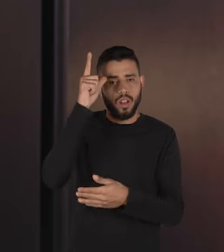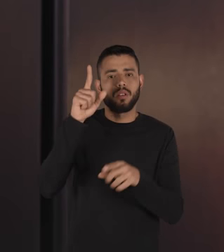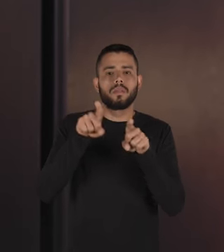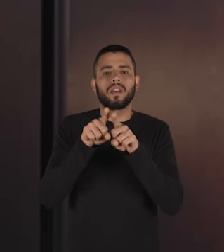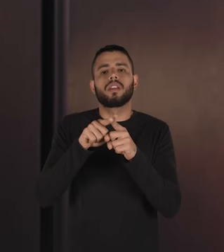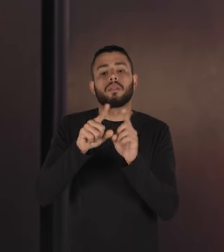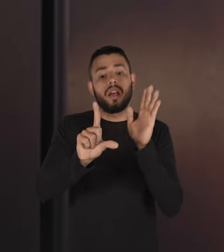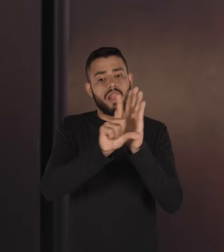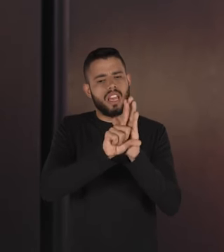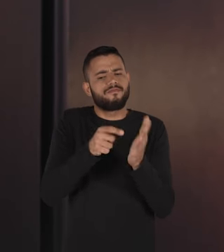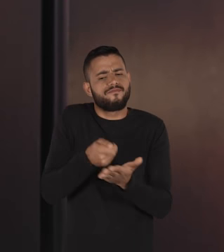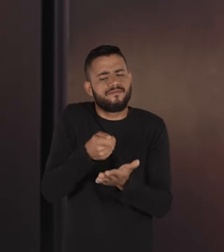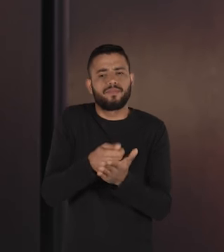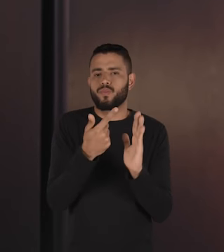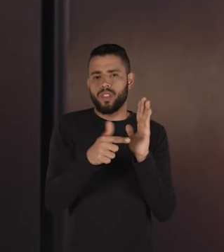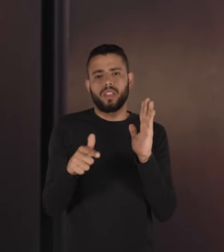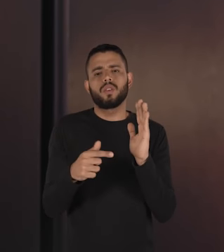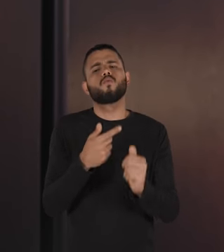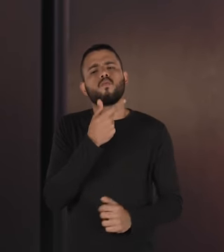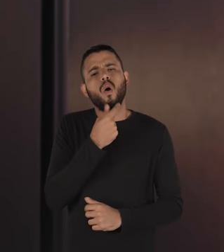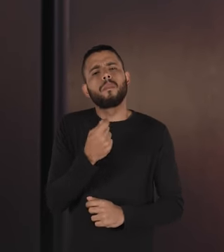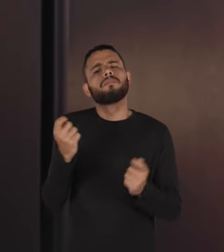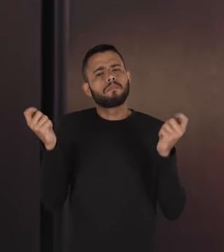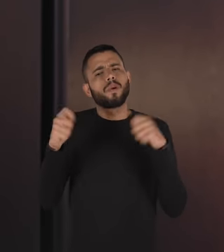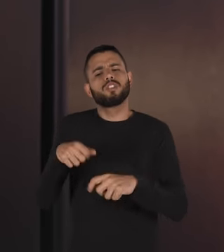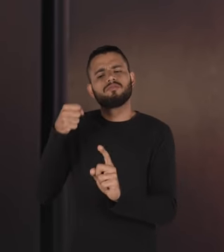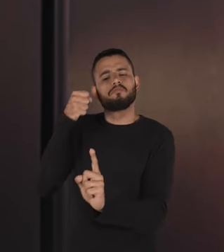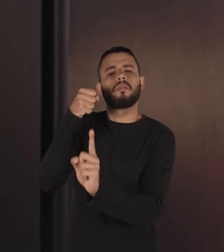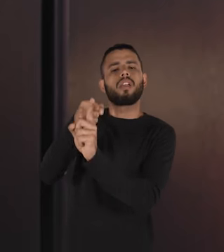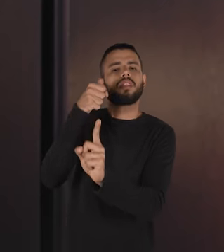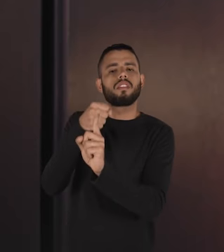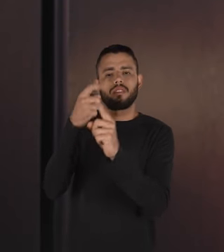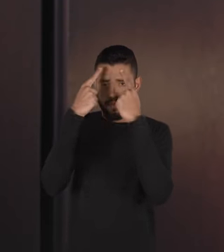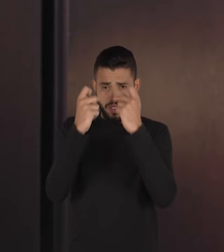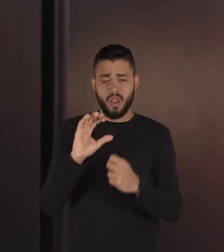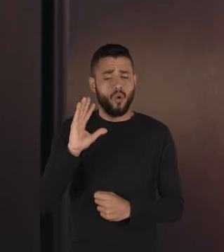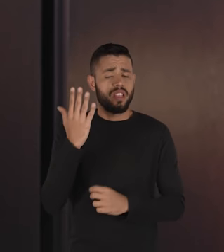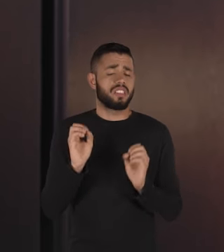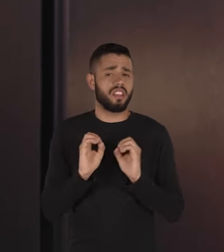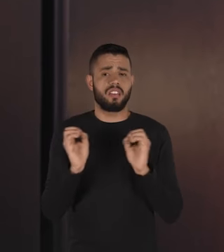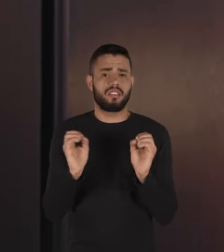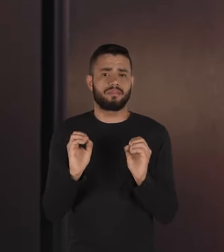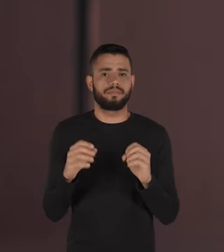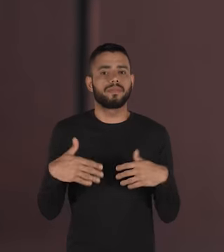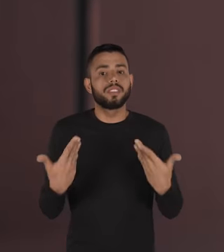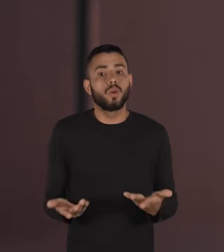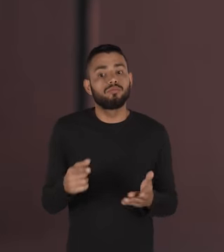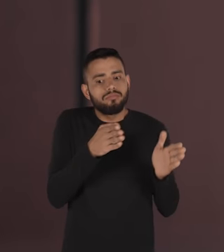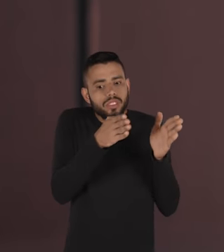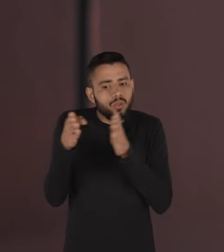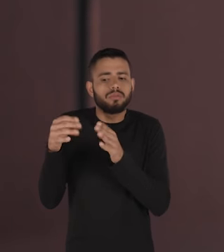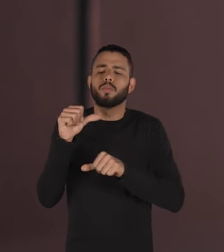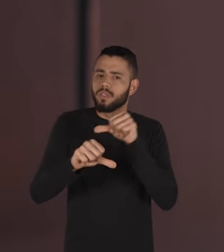e por falta de uma legislação rígida ele pode agredir violentar sem que nada aconteça com ele então